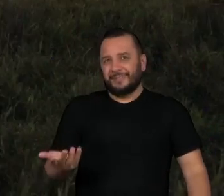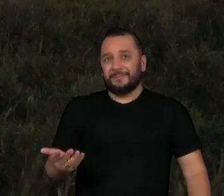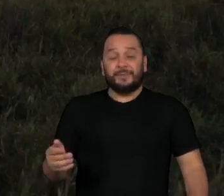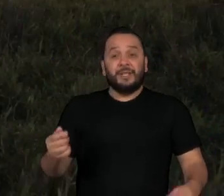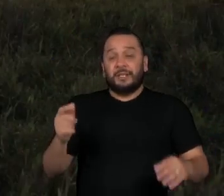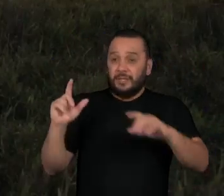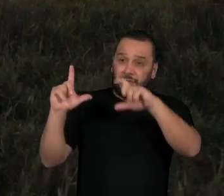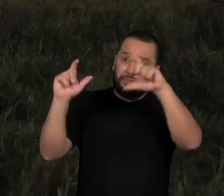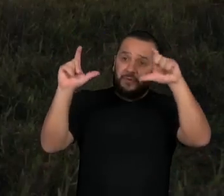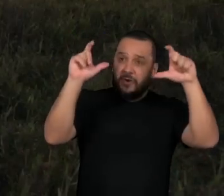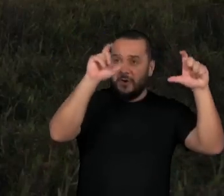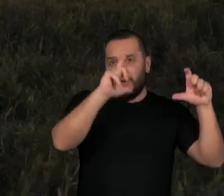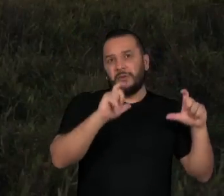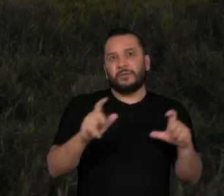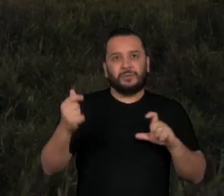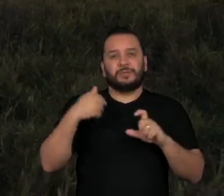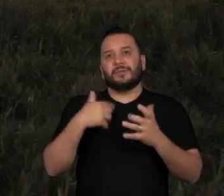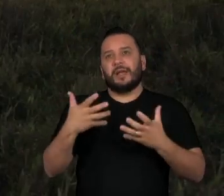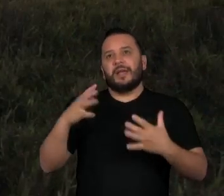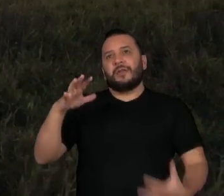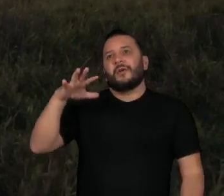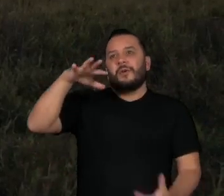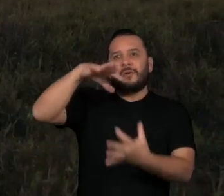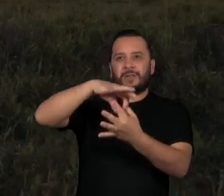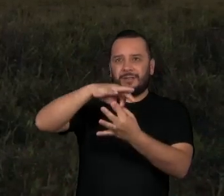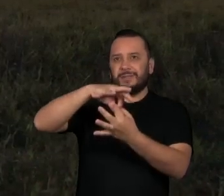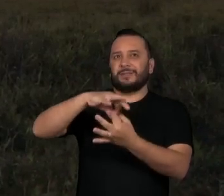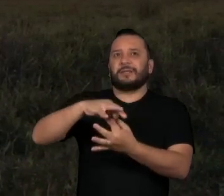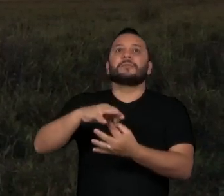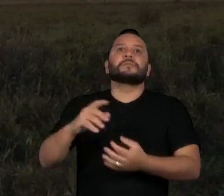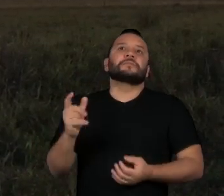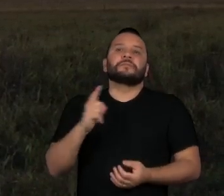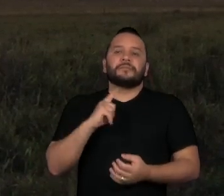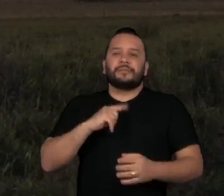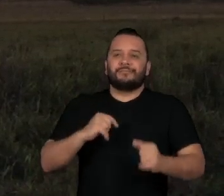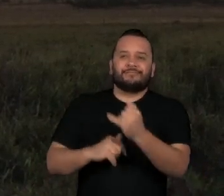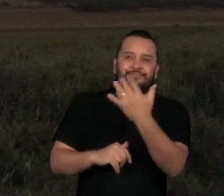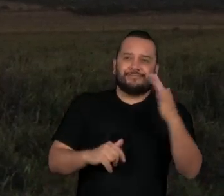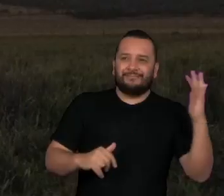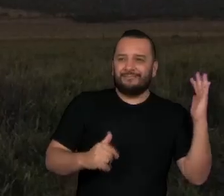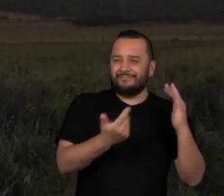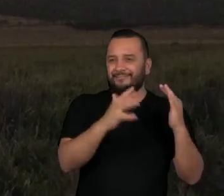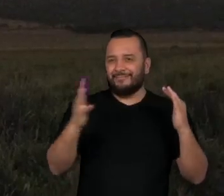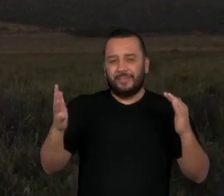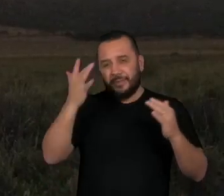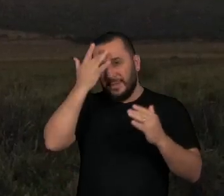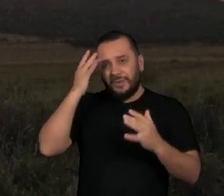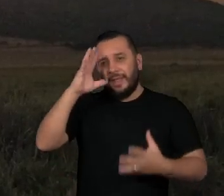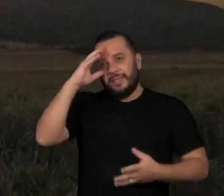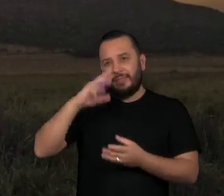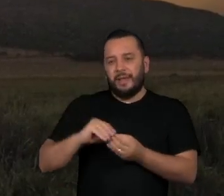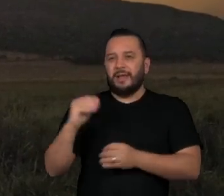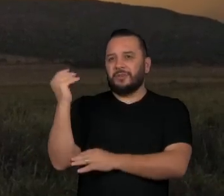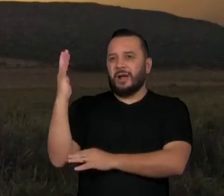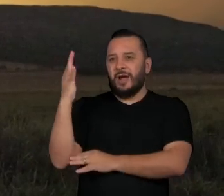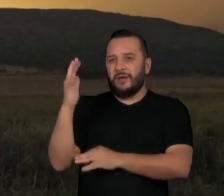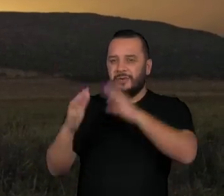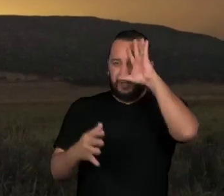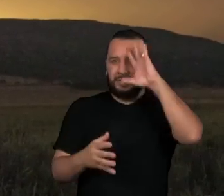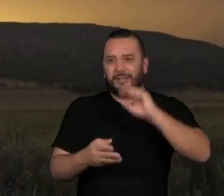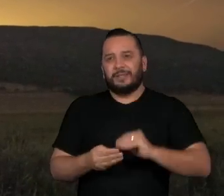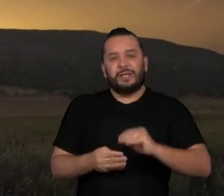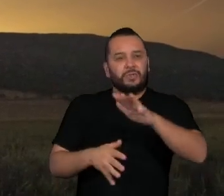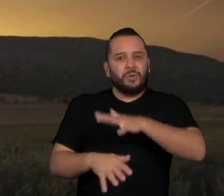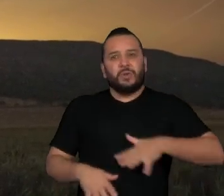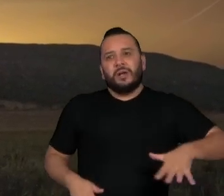faço buscam primariamente essa conexão entre natureza, a pessoa entende o que é uma árvore, entende o espaço natural